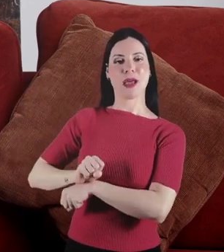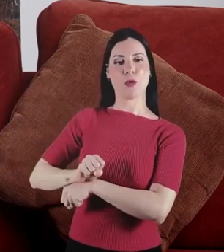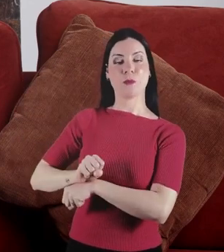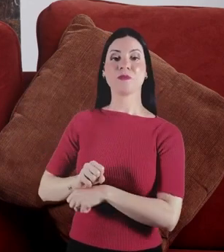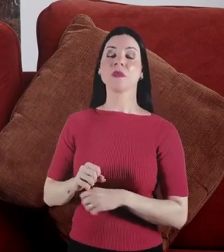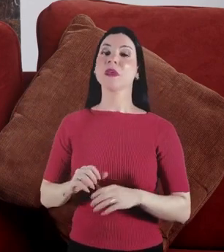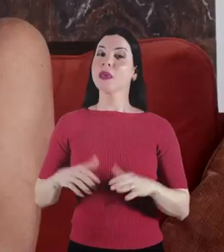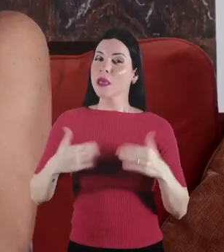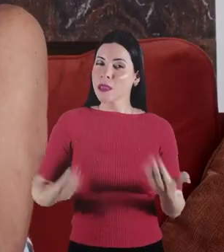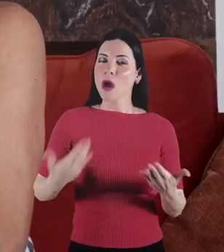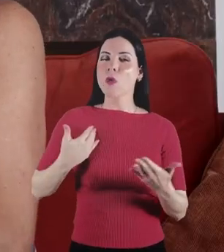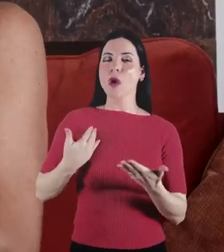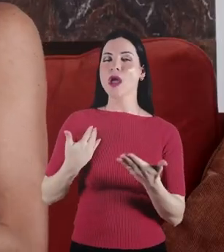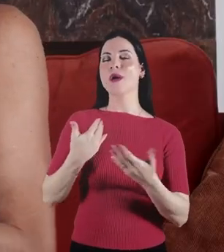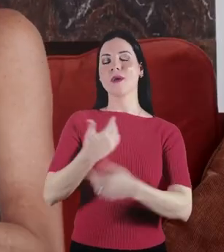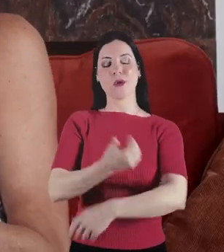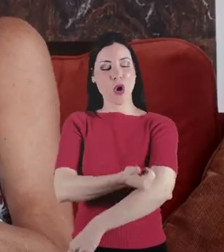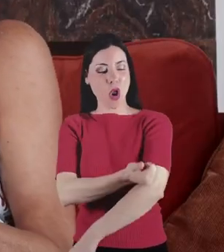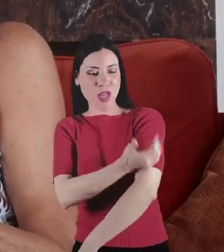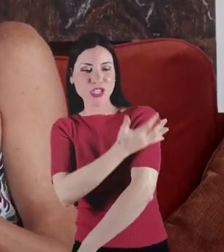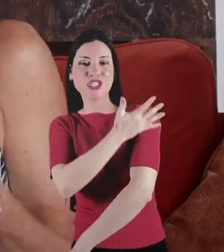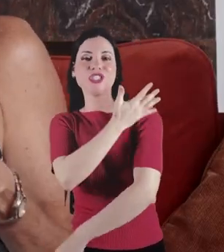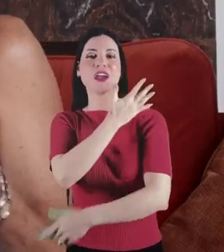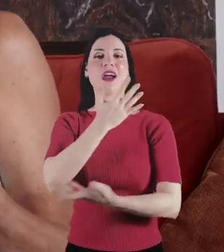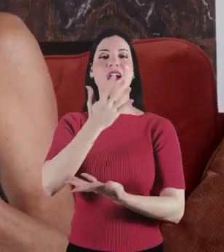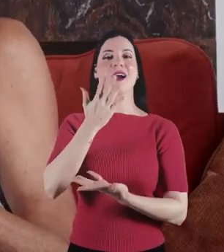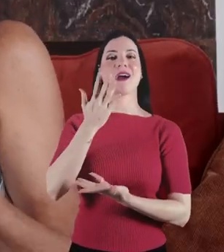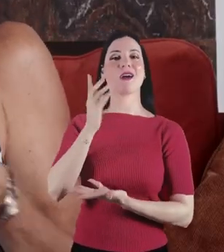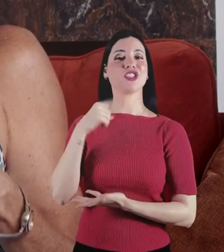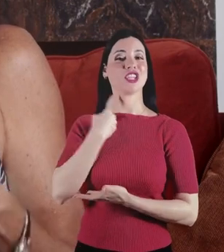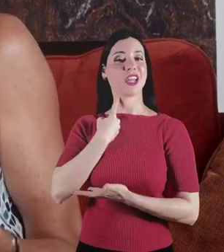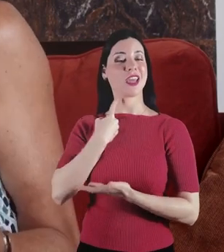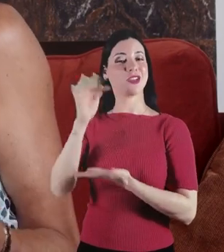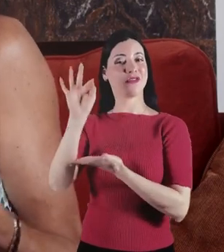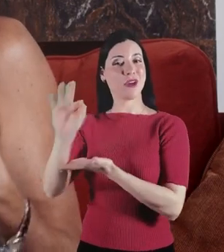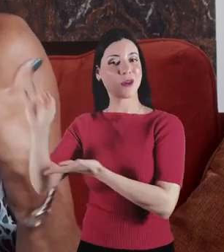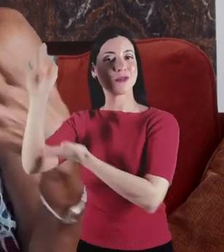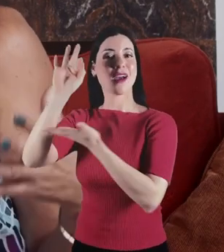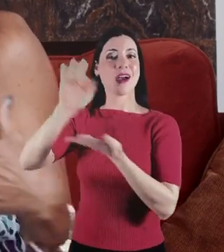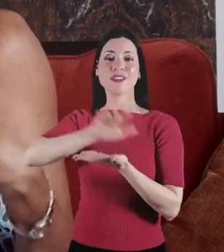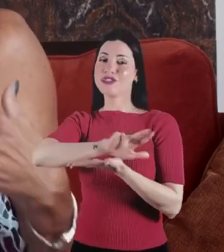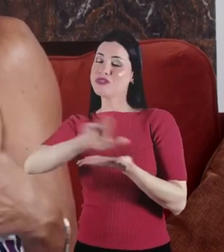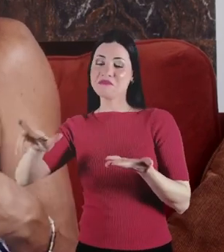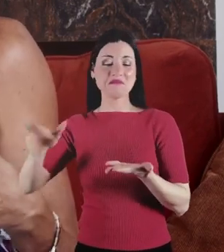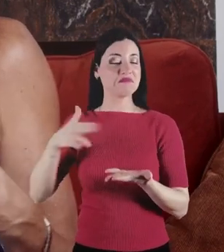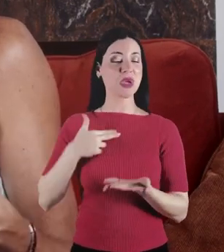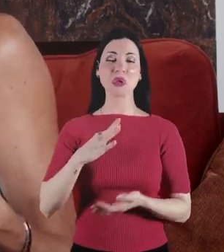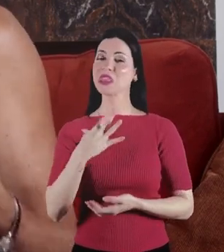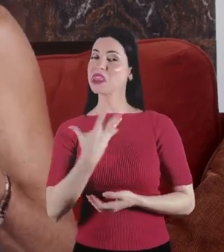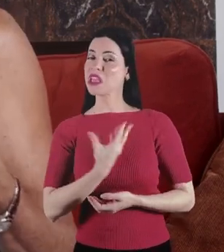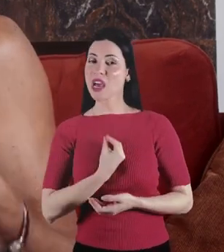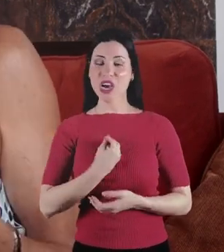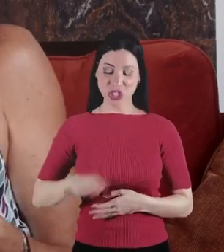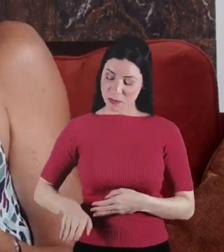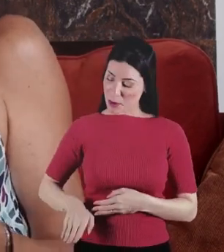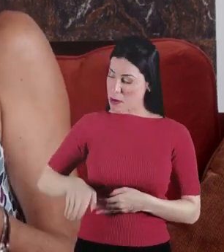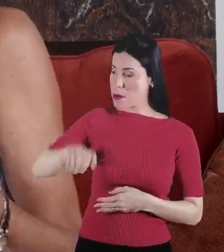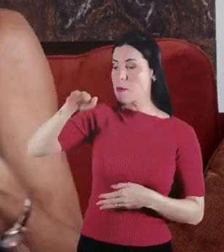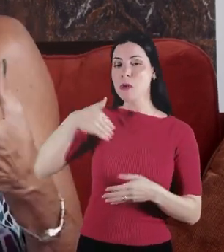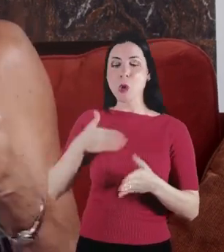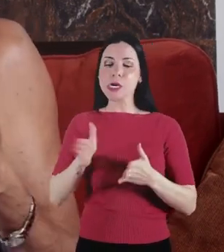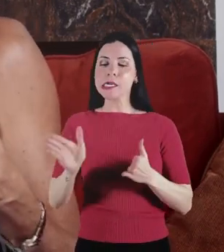faculdade de Direito, mas levei essa questão trans, fui levando uma vida dupla, desde pequenininha,